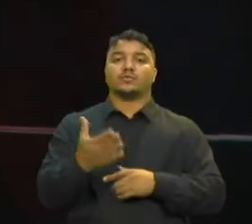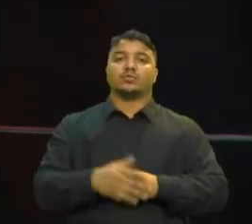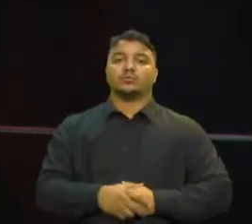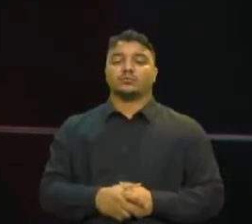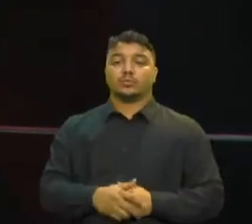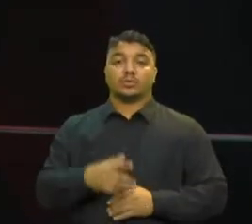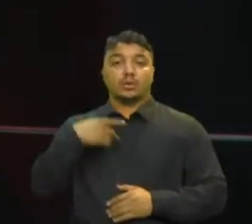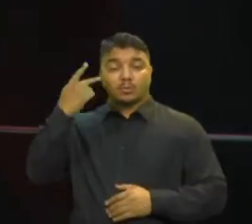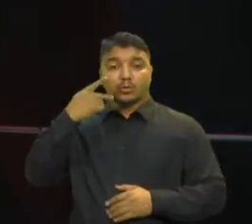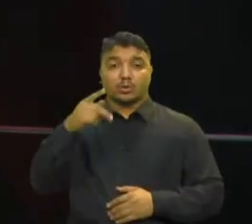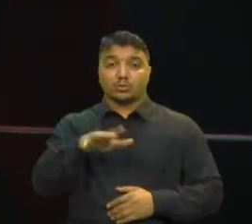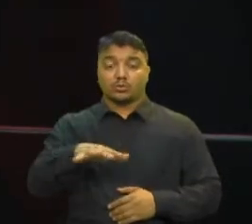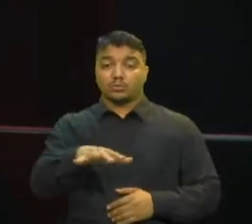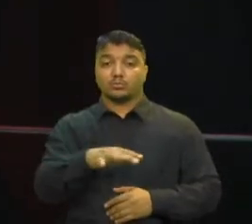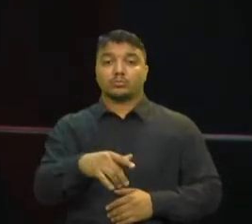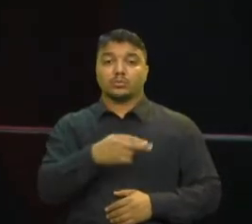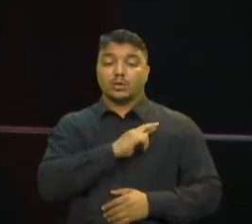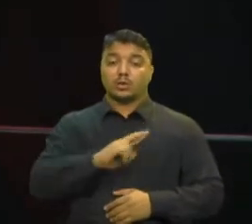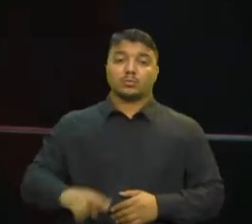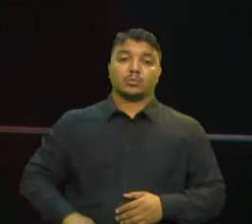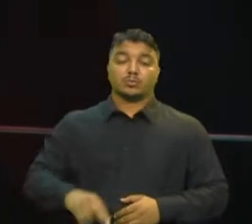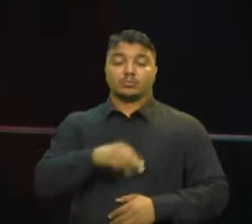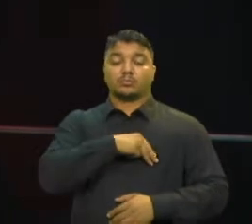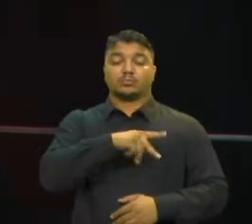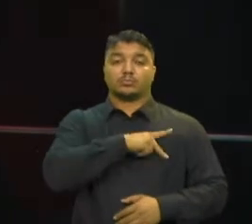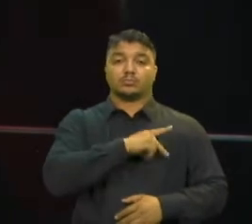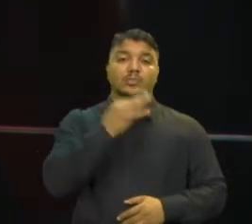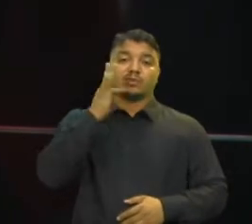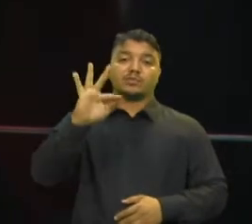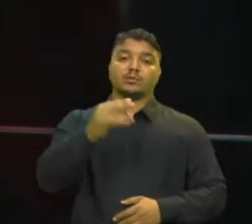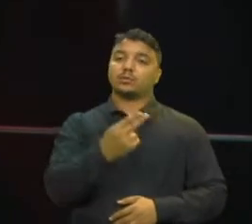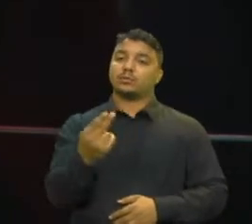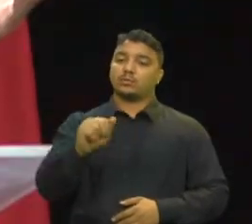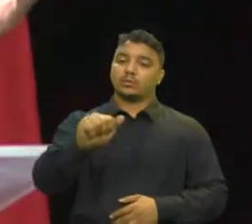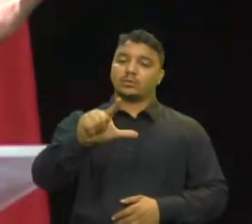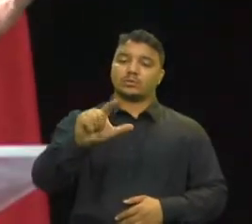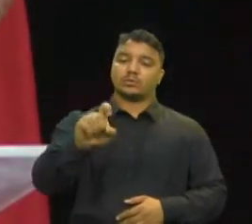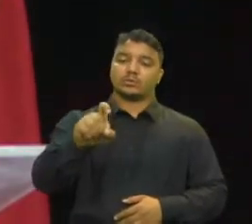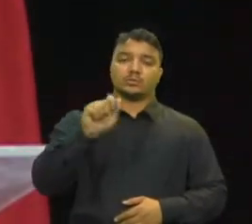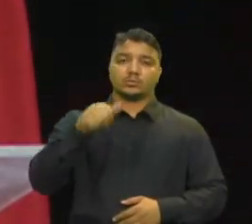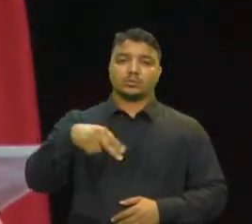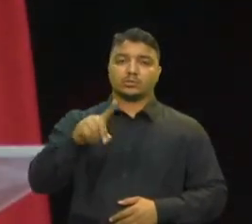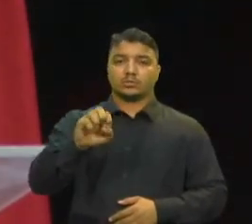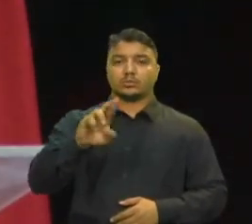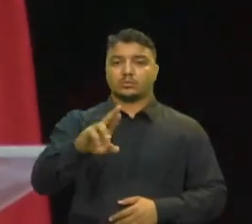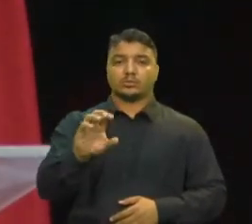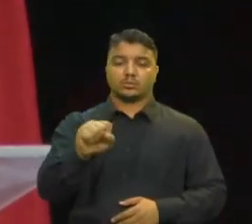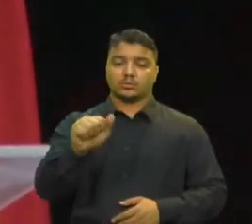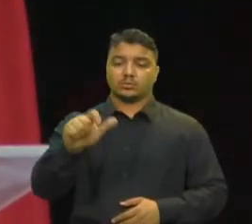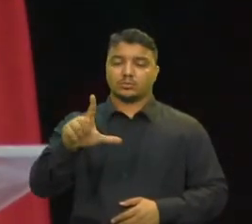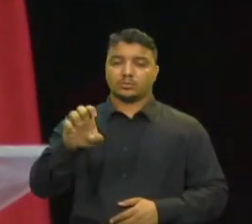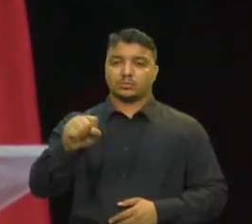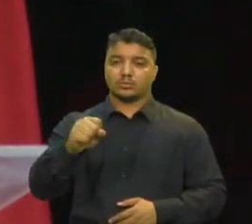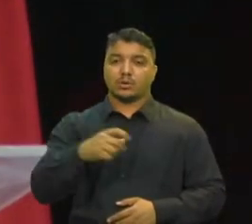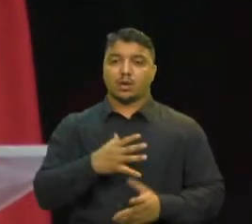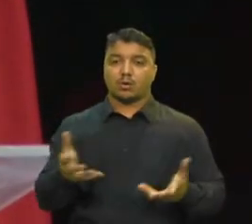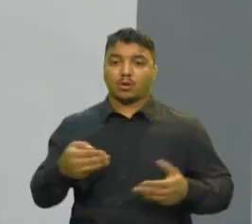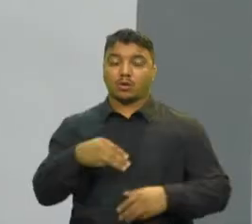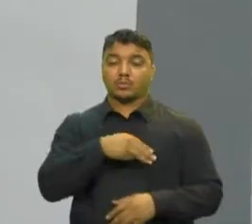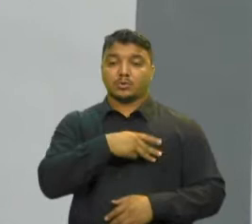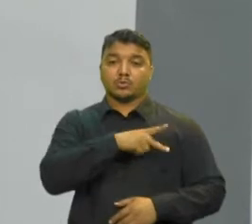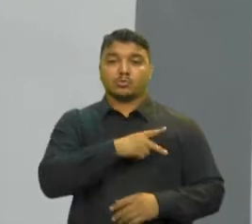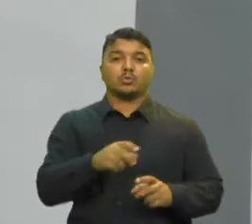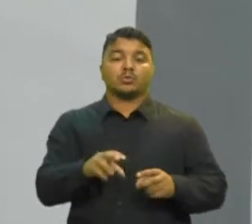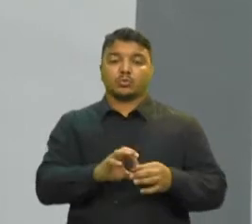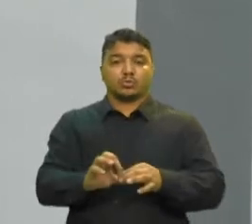procurador da República do Ministério Público Federal, Alexander Salles Ressalta o momento de união dos ministérios